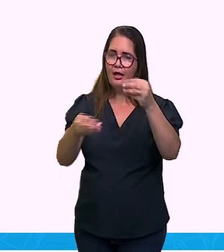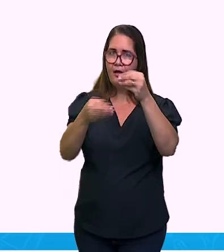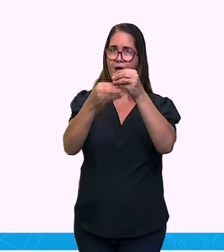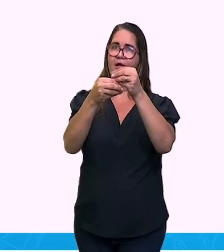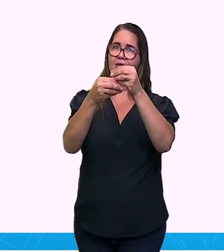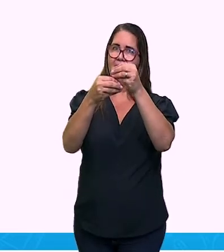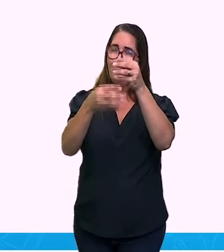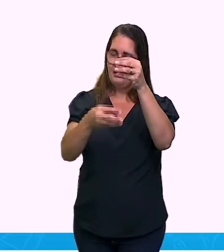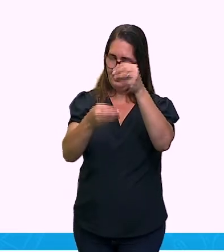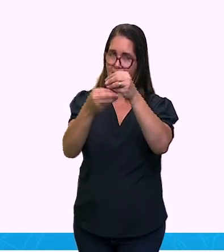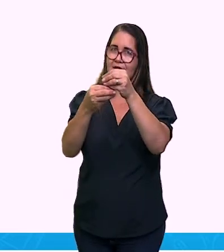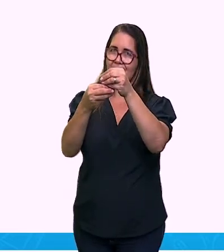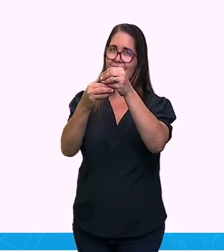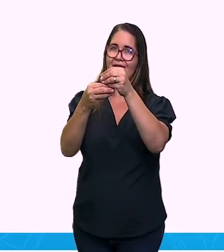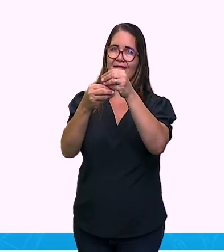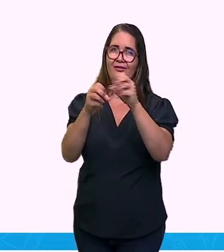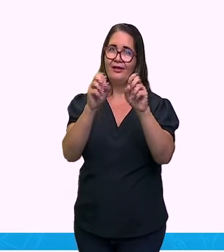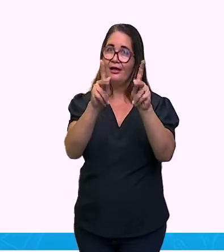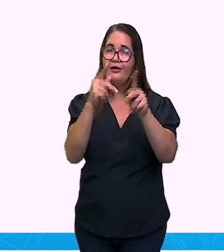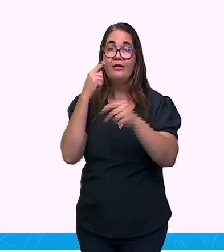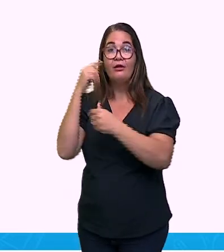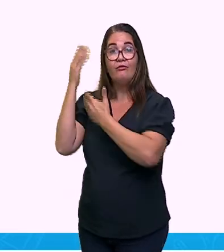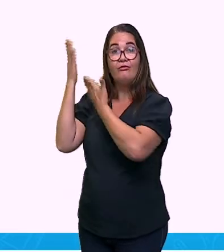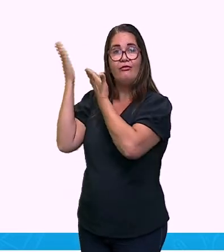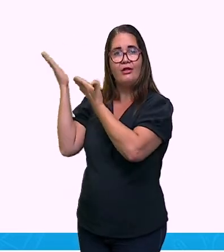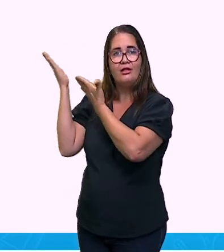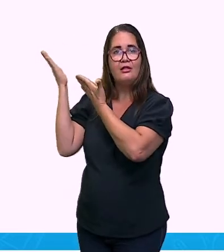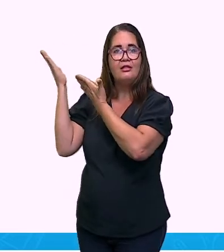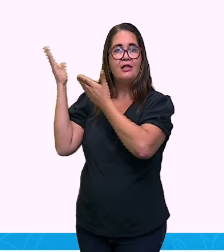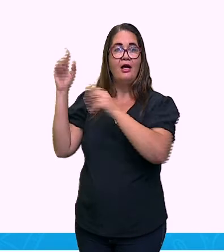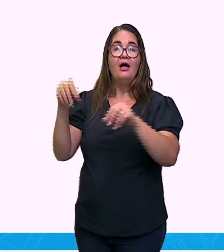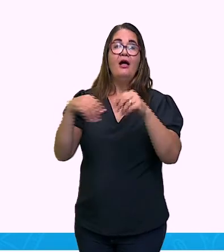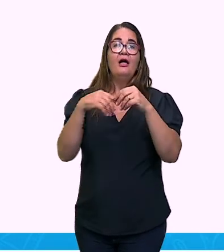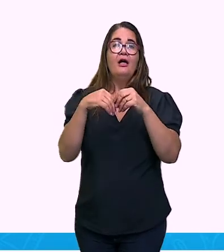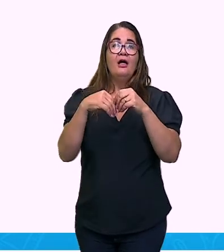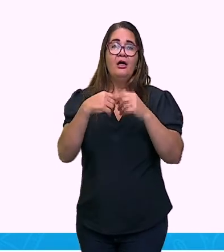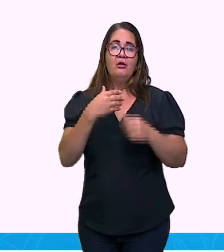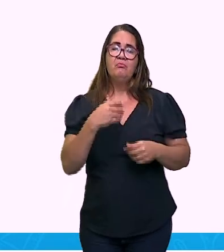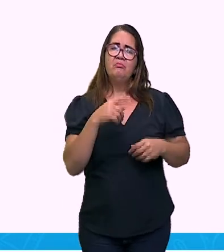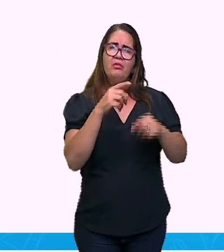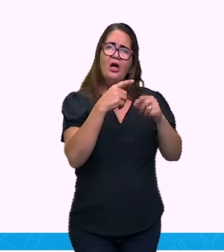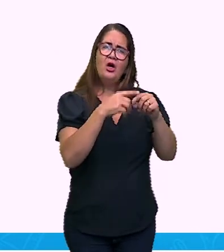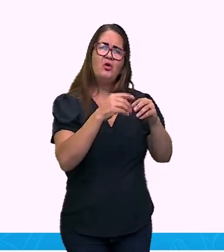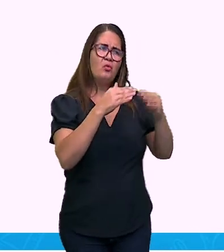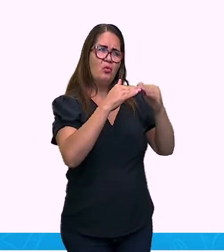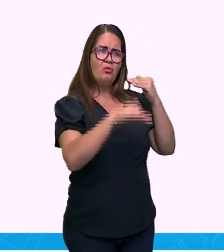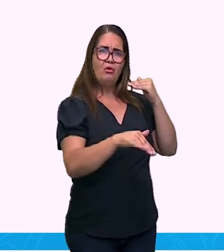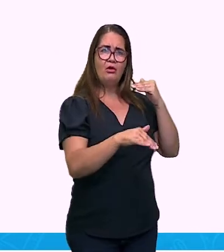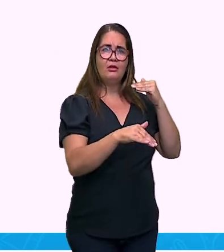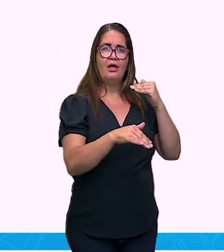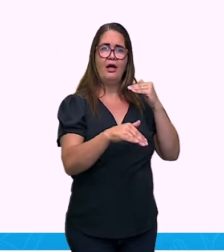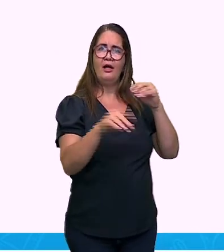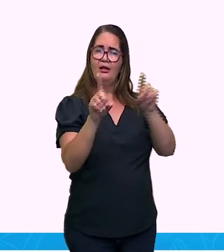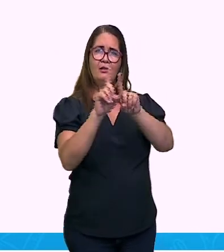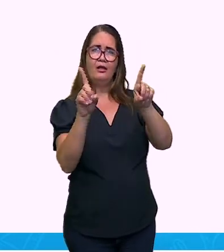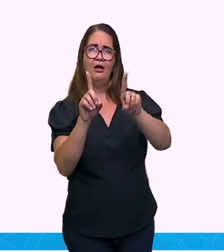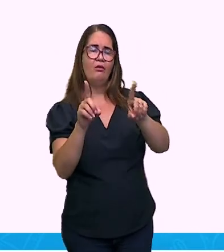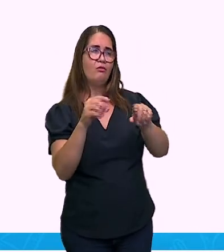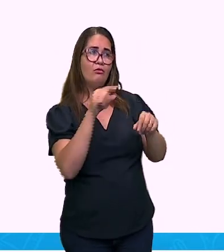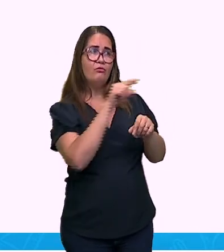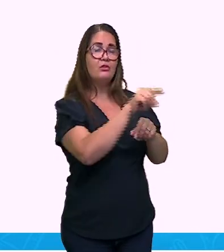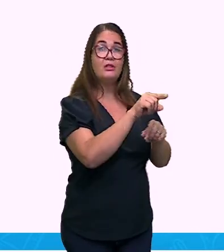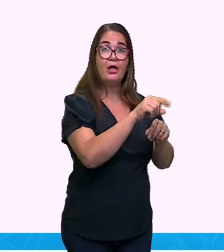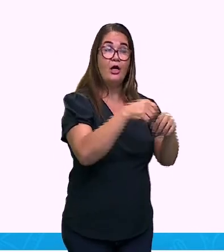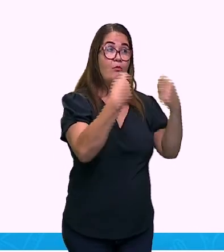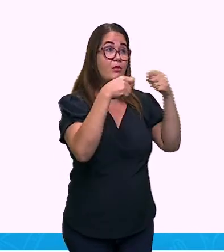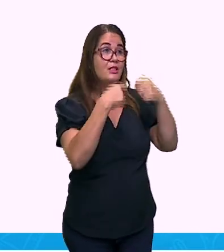porém, não ligo o suficiente para apresentar argumentos plausíveis e bem estruturados.